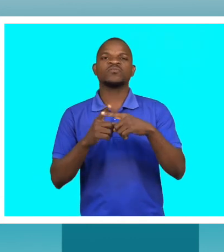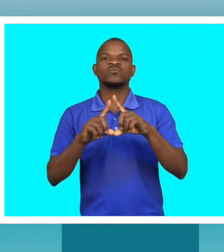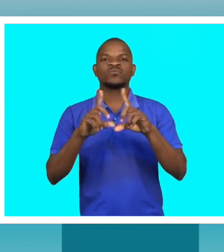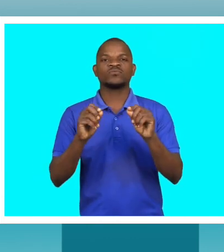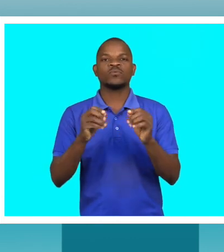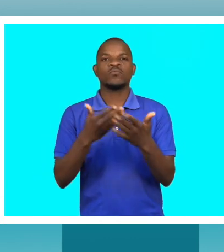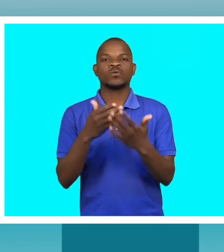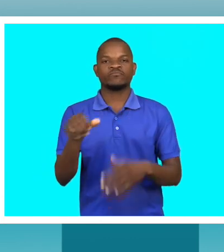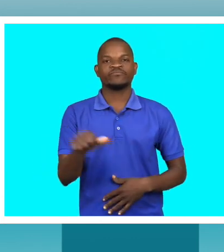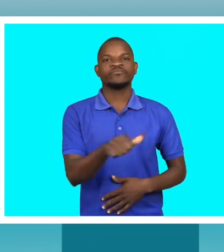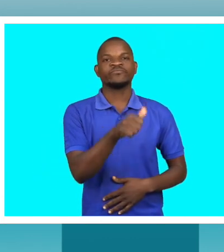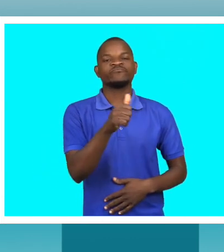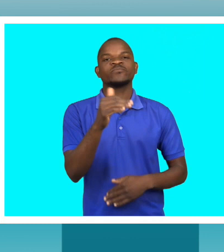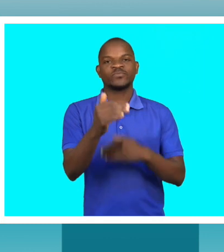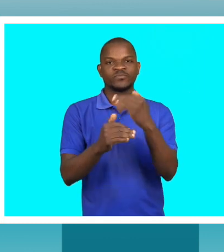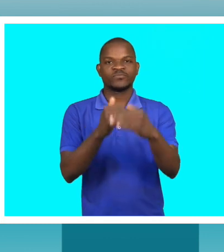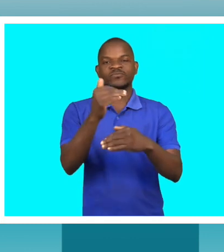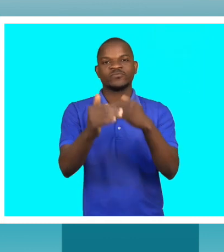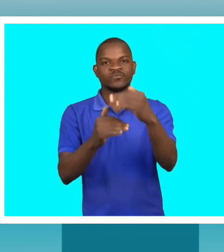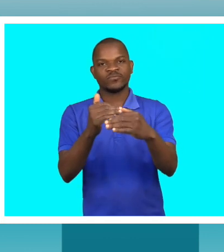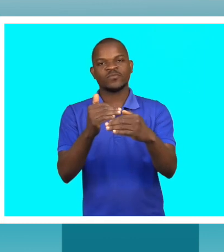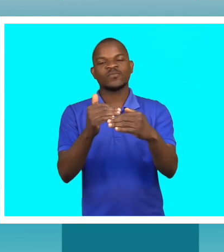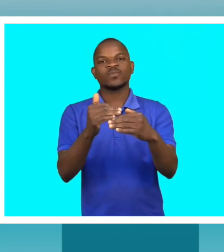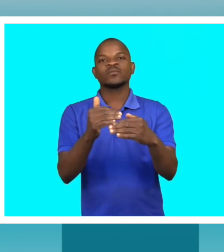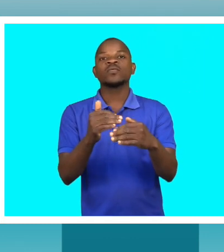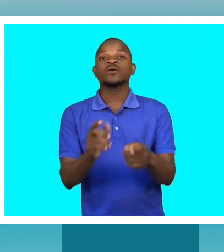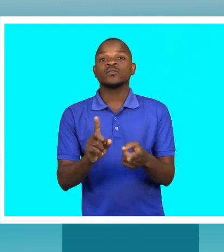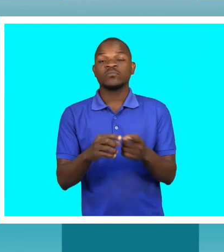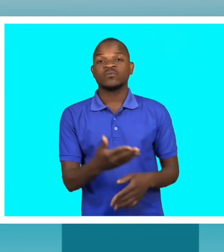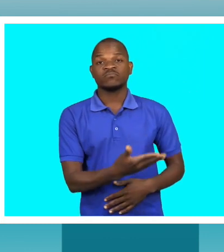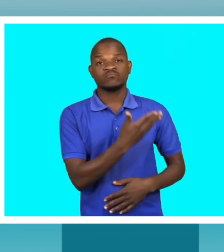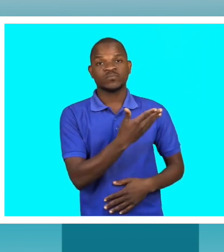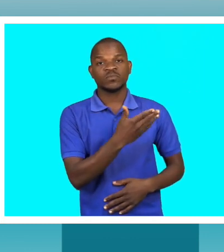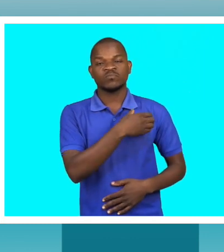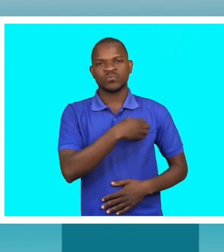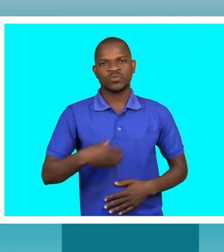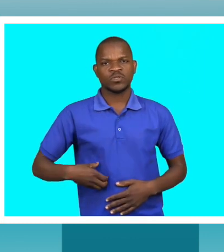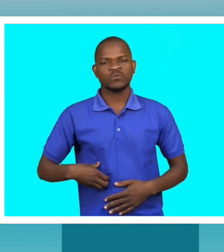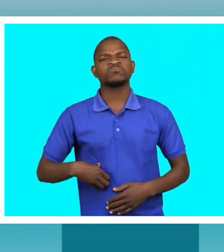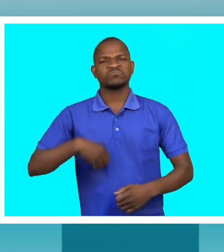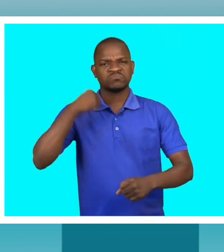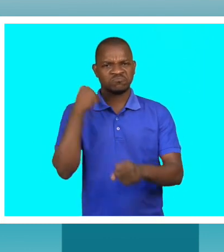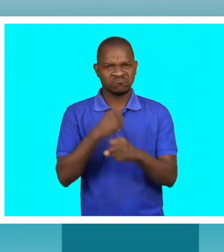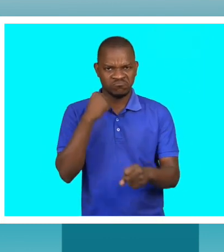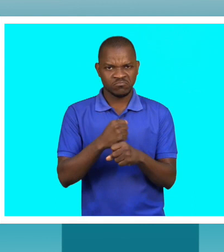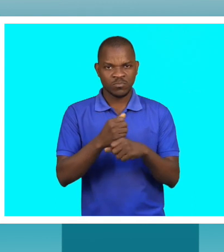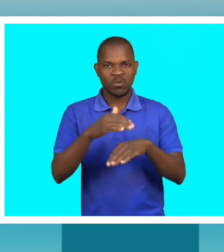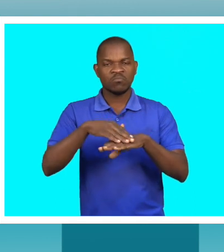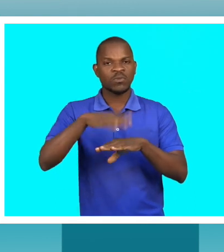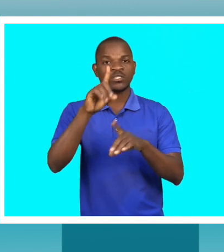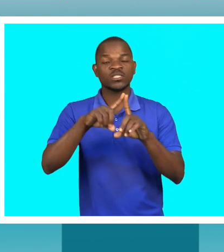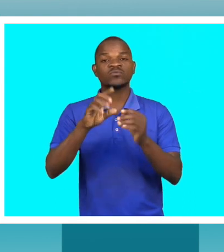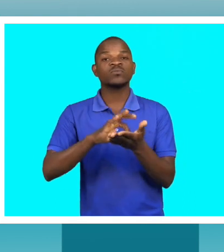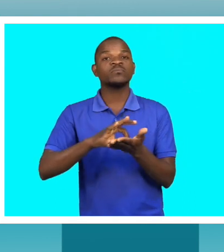mudar para frente e muito positivo será ele está a trabalhar na limpeza está a tentar não é